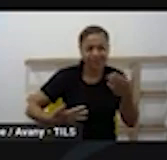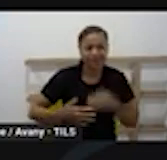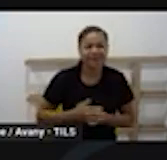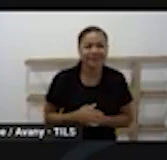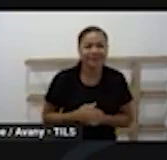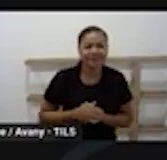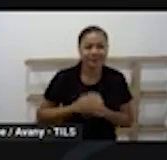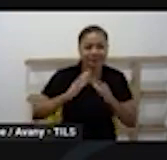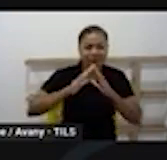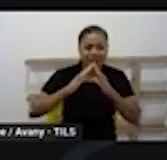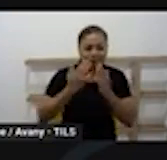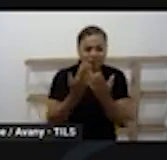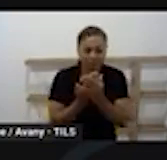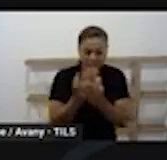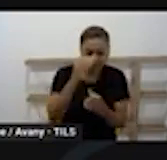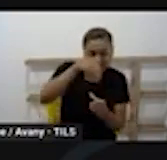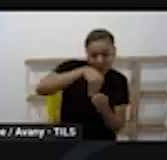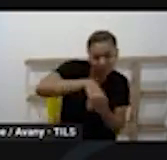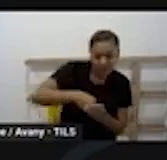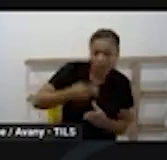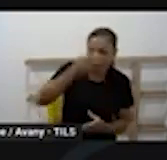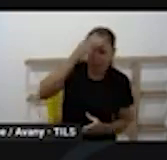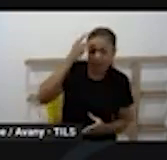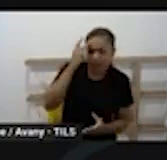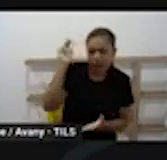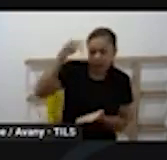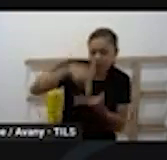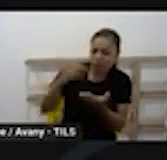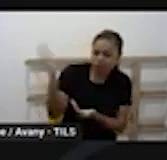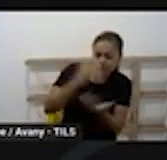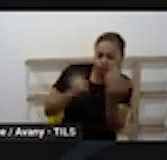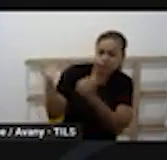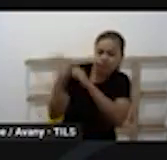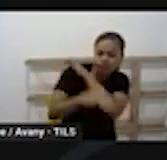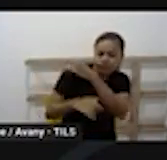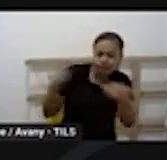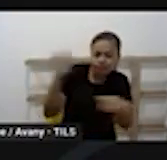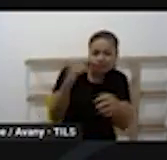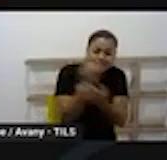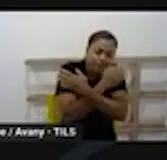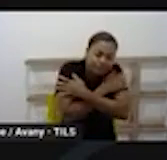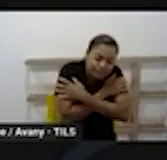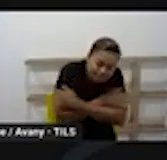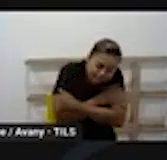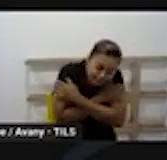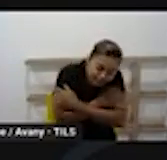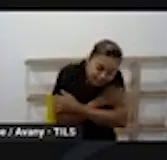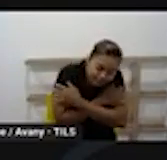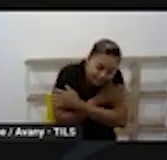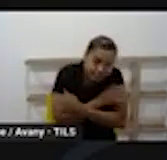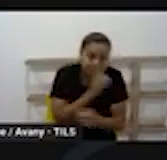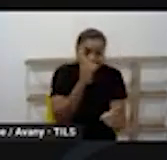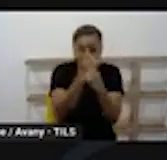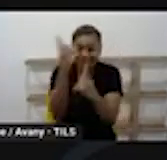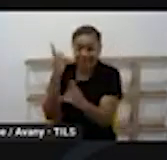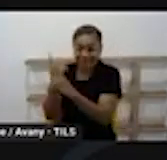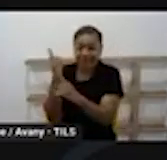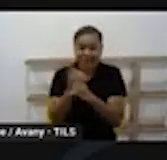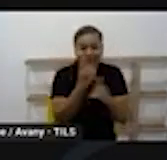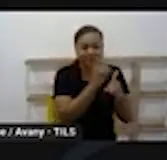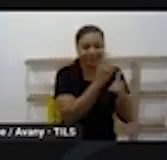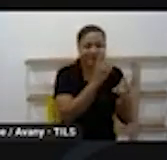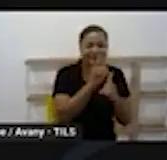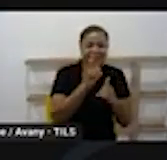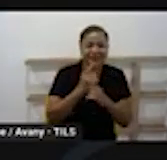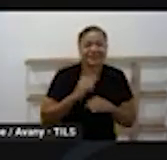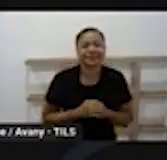habitada, escola que é aconchego, que é abraço, que é descoberta, que é composta